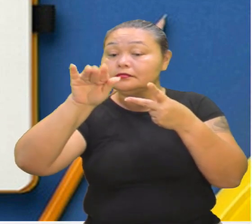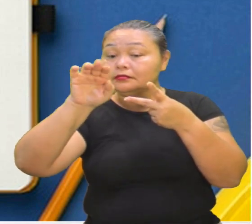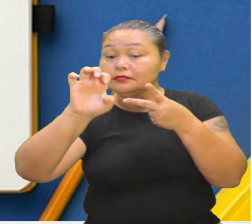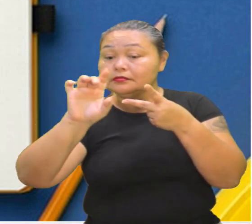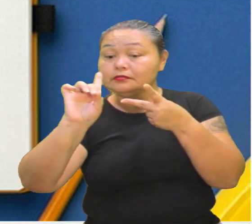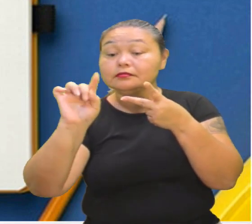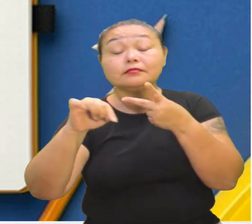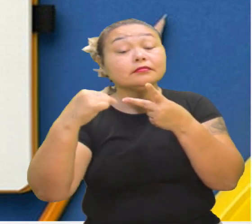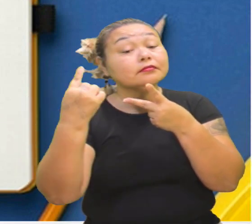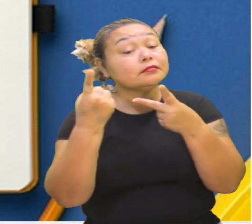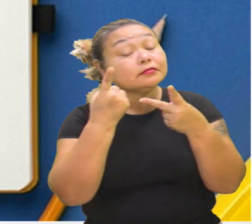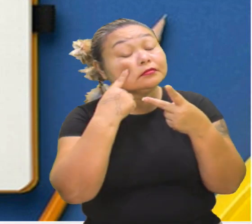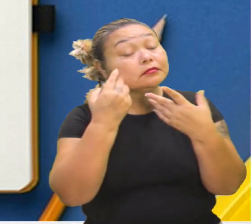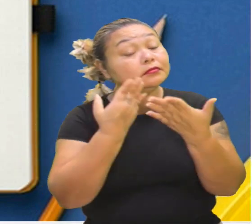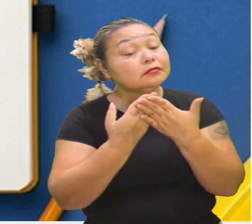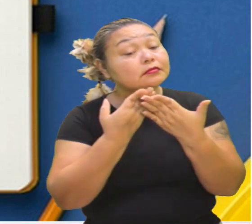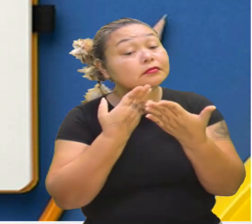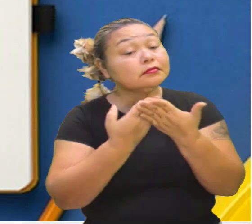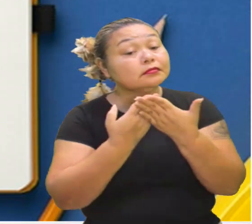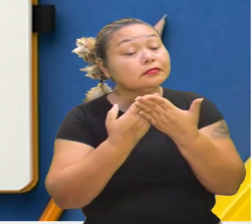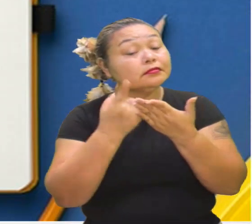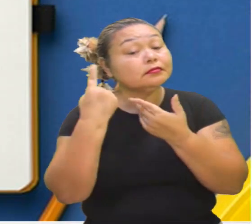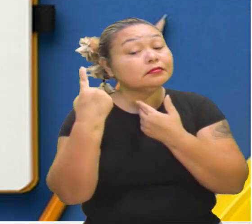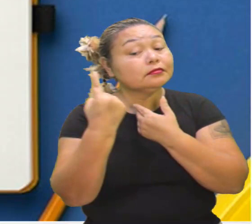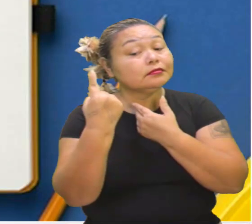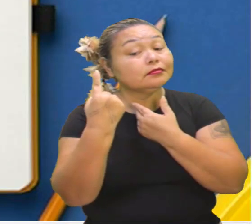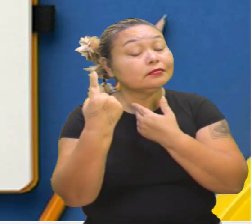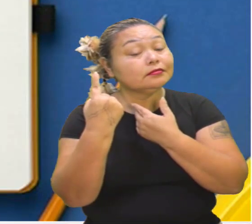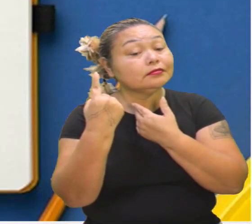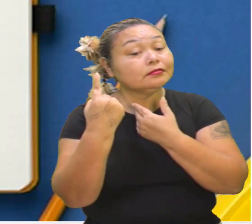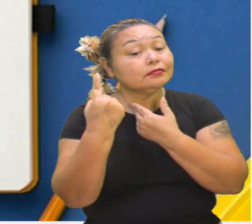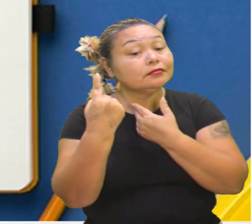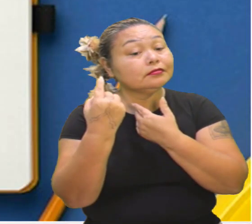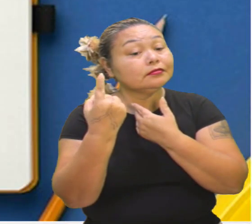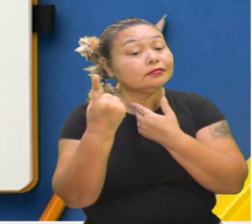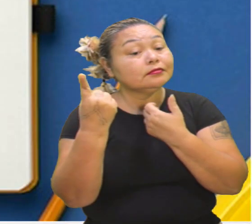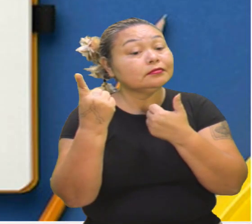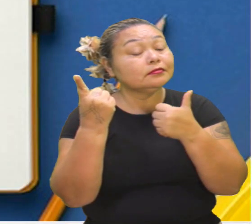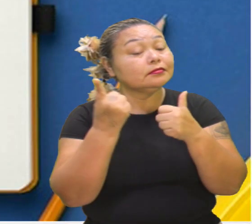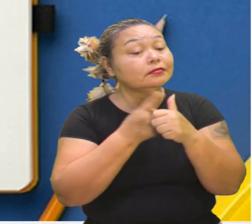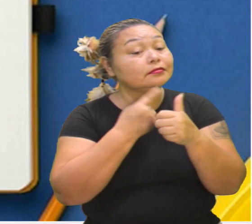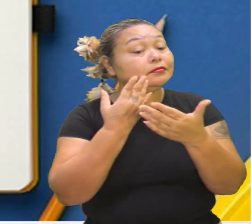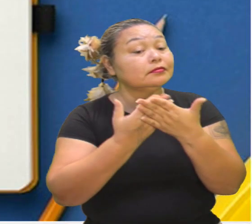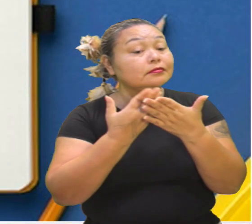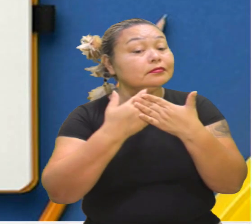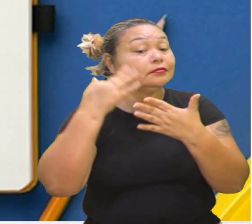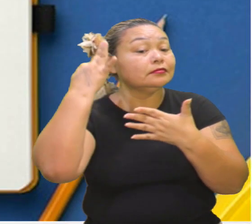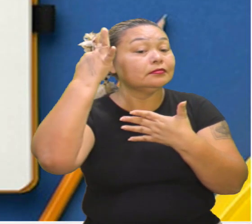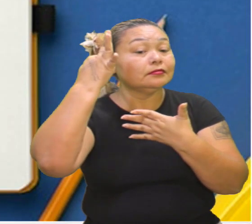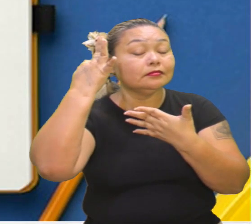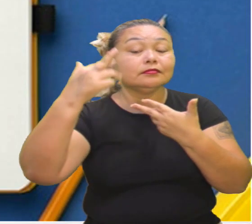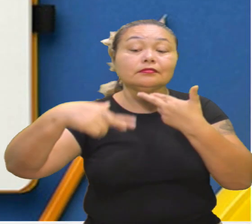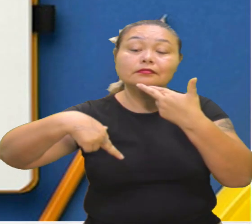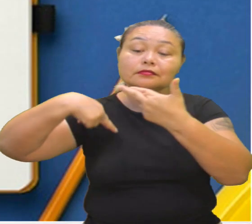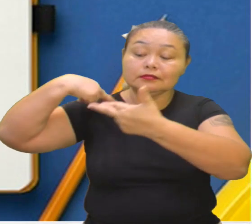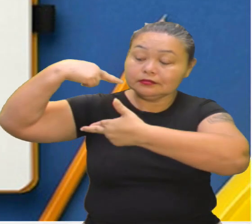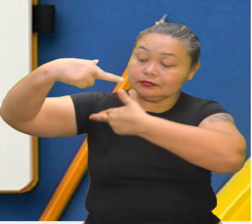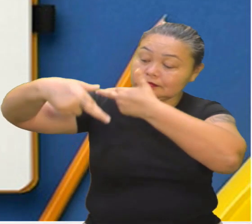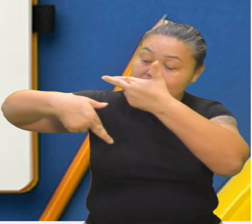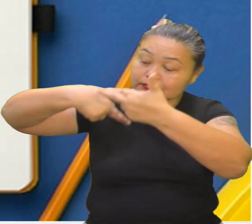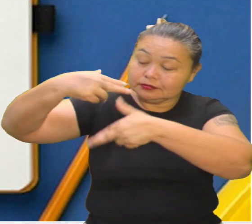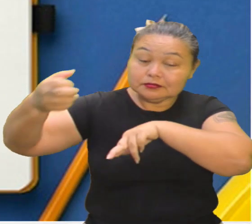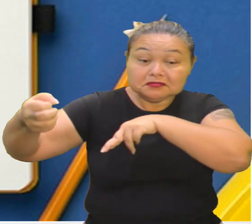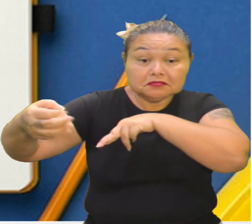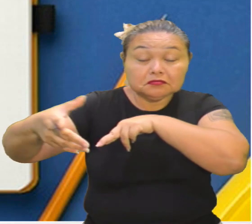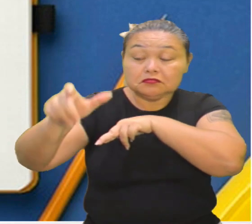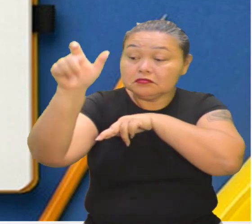nós iremos ver na unidade 1? Então, está, primeiro, aula de hoje, filosofia renascentista, né? O homem,